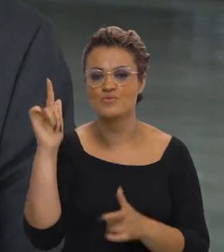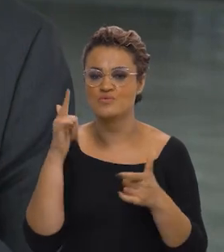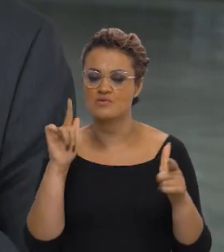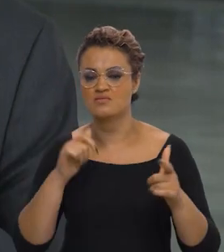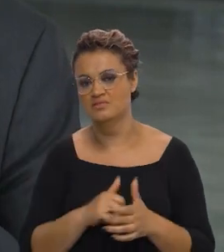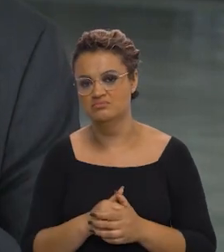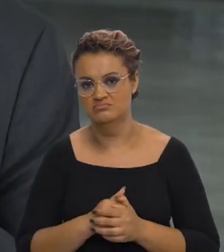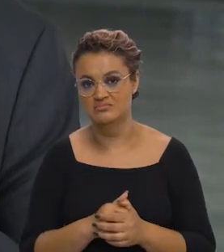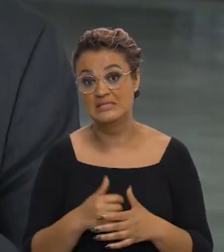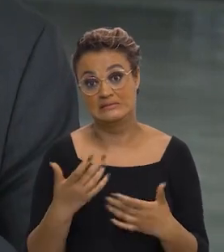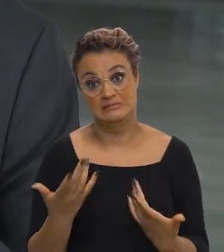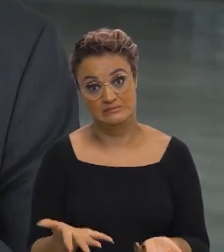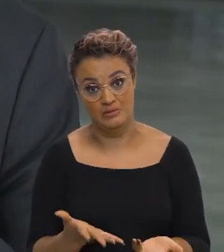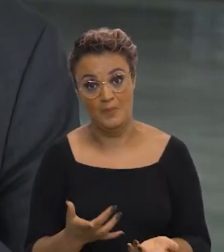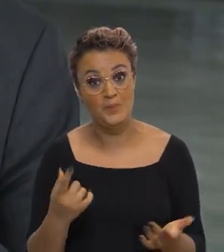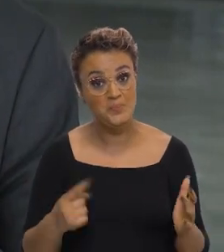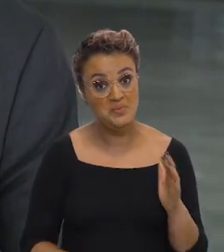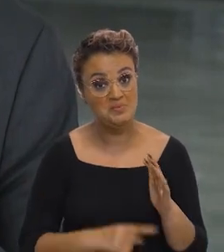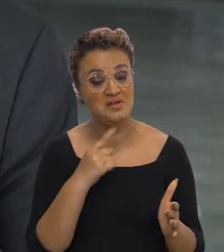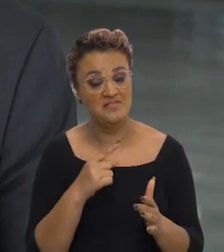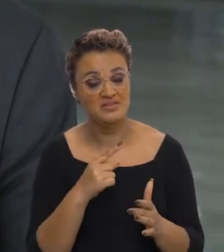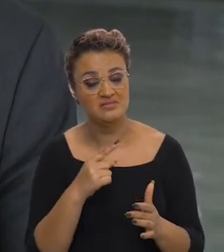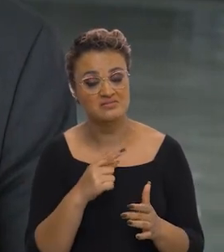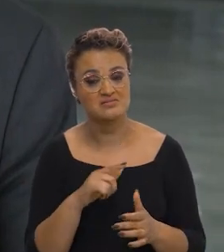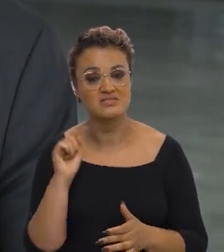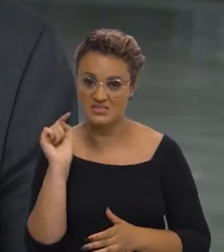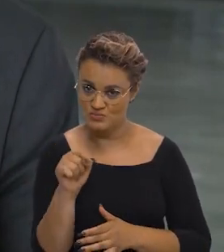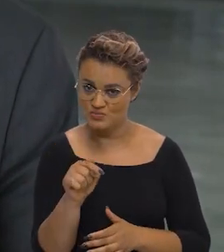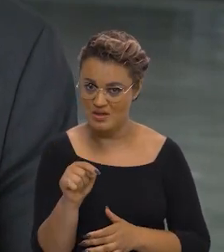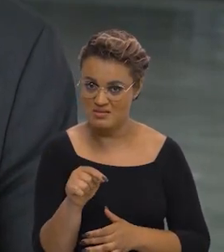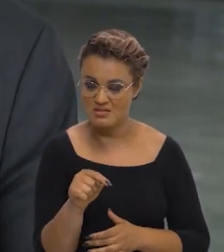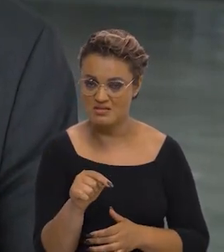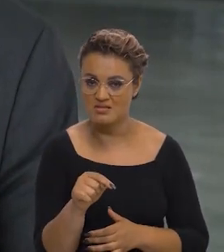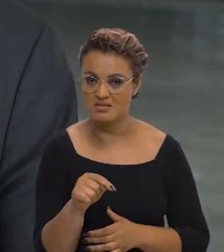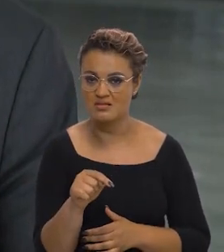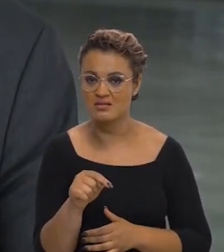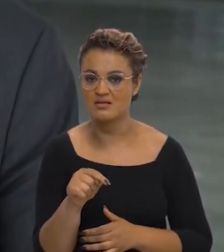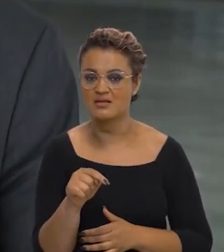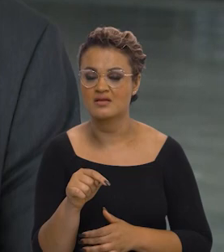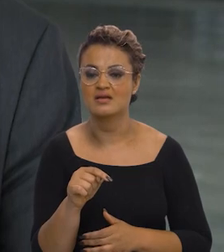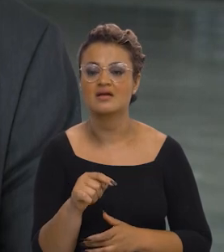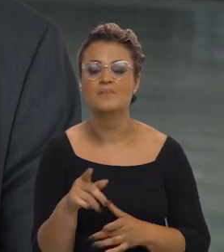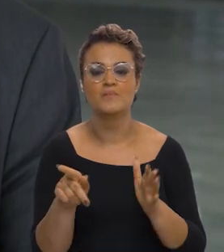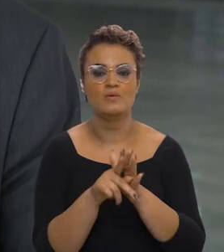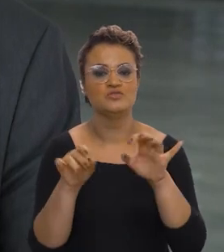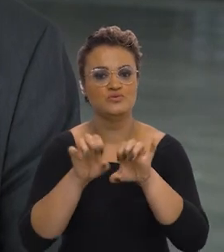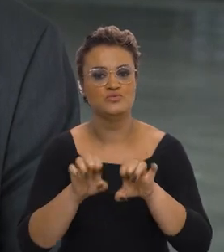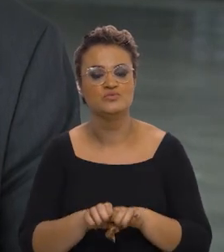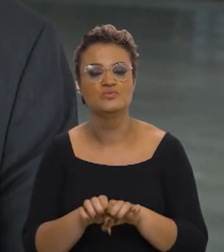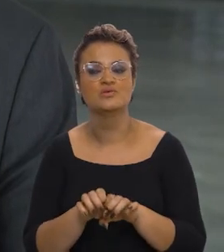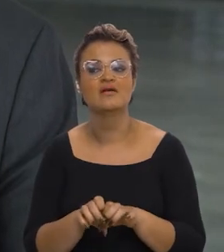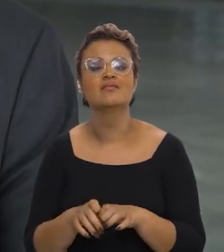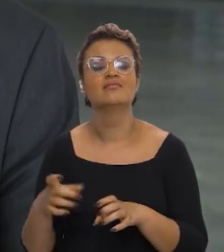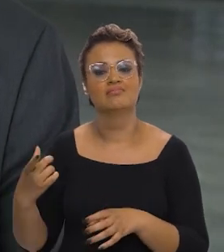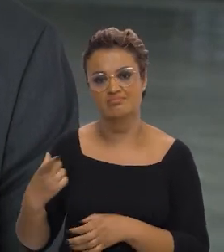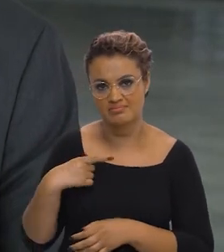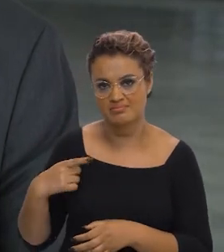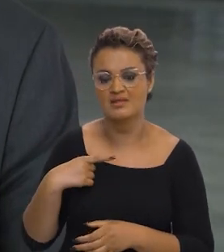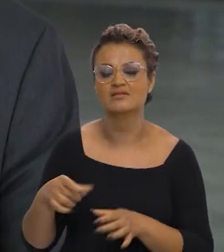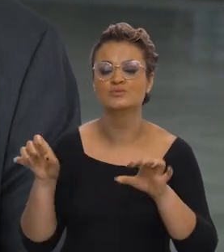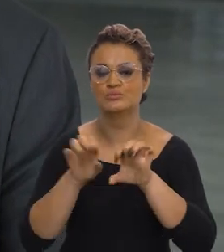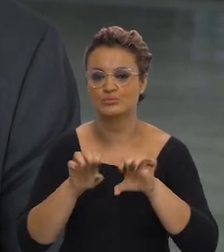Então, gente está, pela primeira vez, no plano de infraestrutura, incluindo